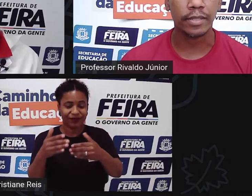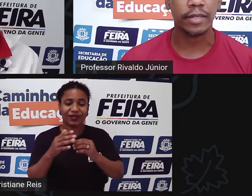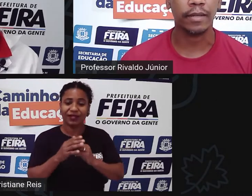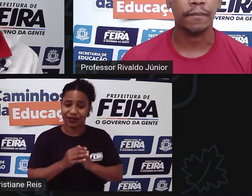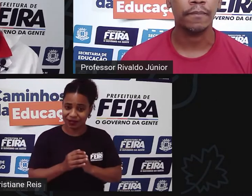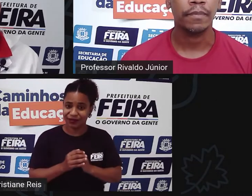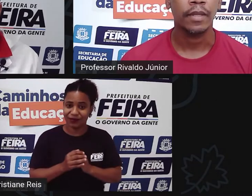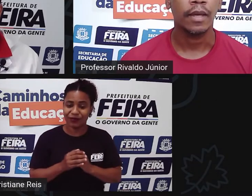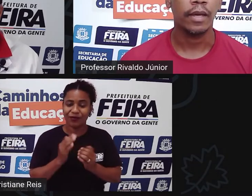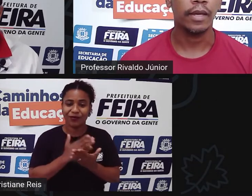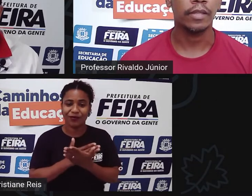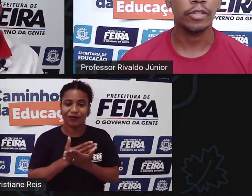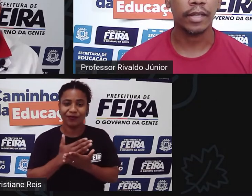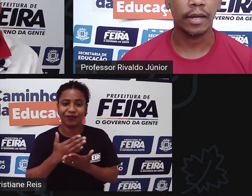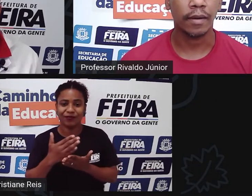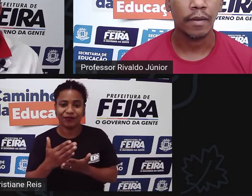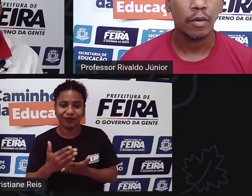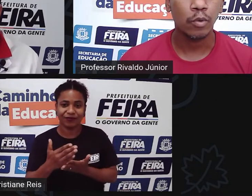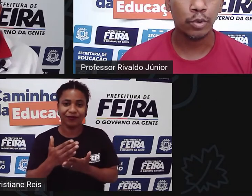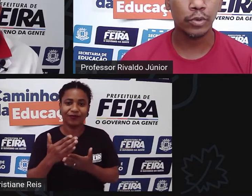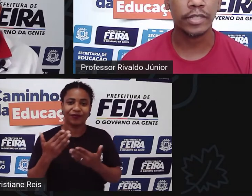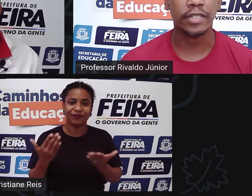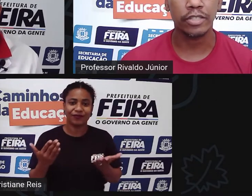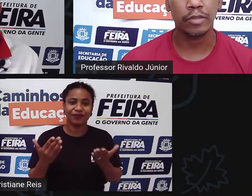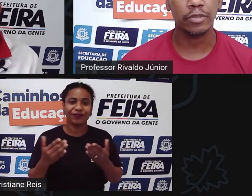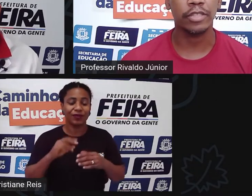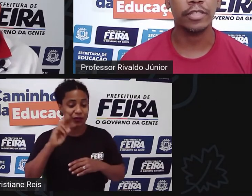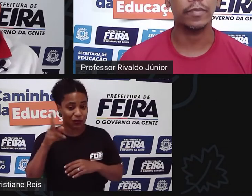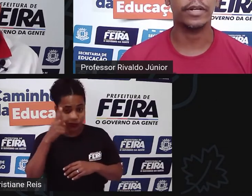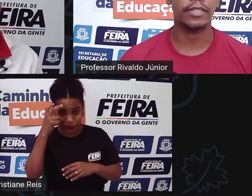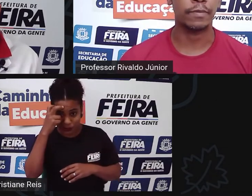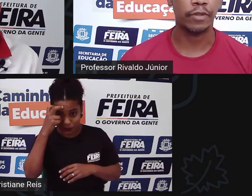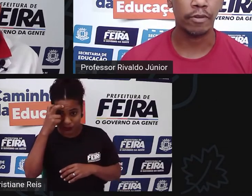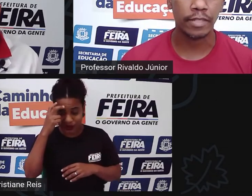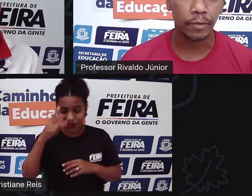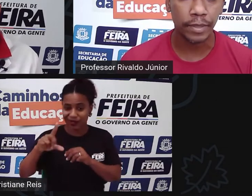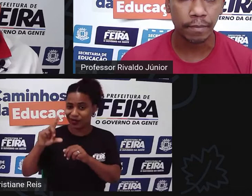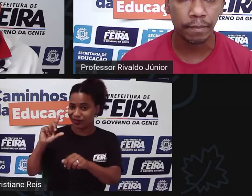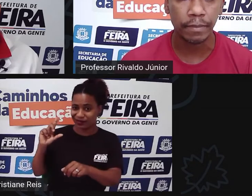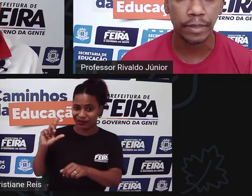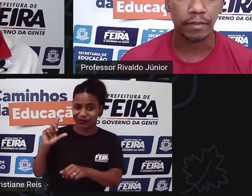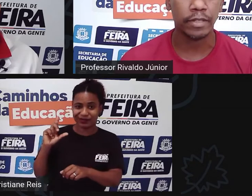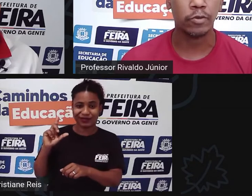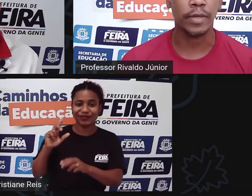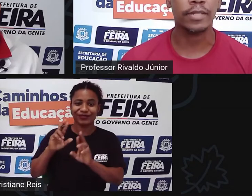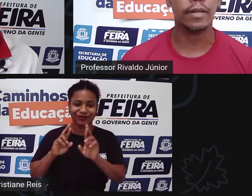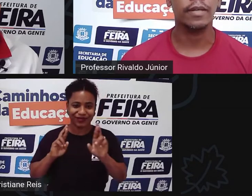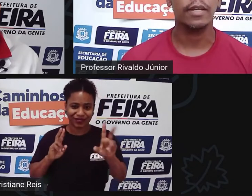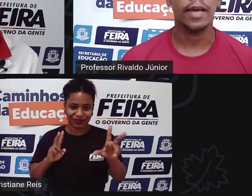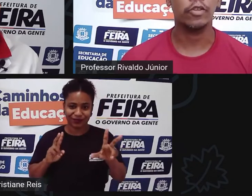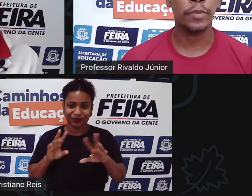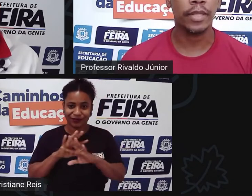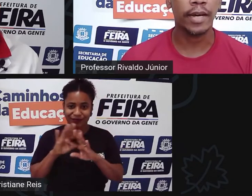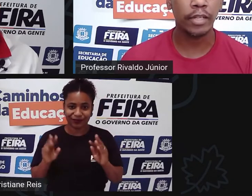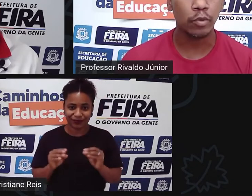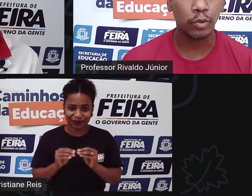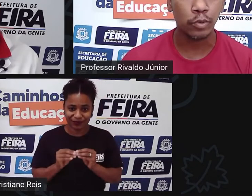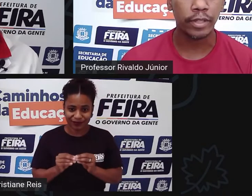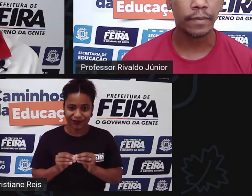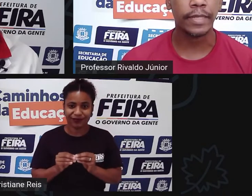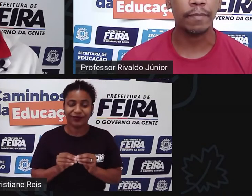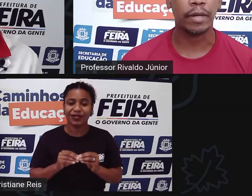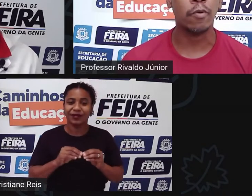gente começa a ter adotar culturas que a gente não tinha, por exemplo, vou dar um exemplo bem breve. A começa a dominar a